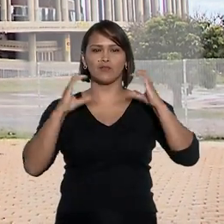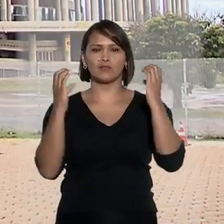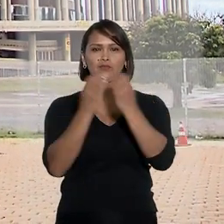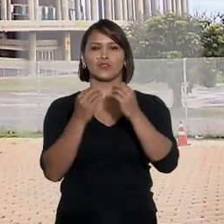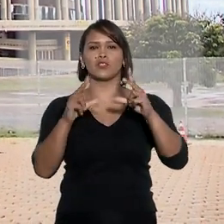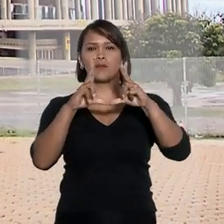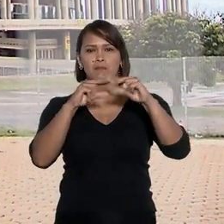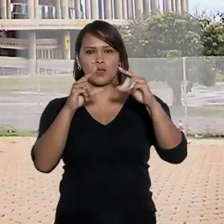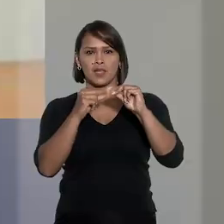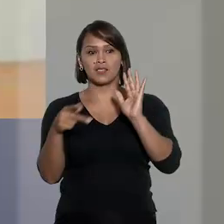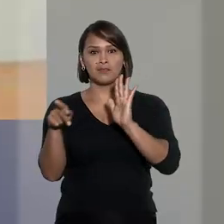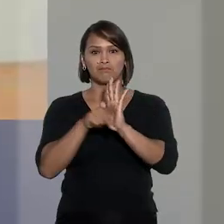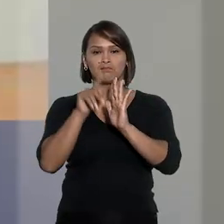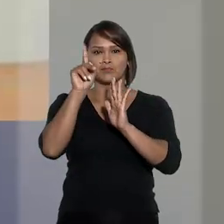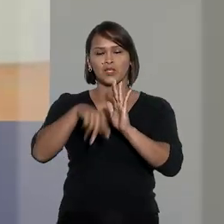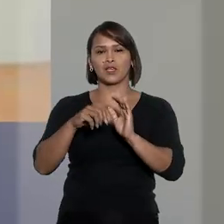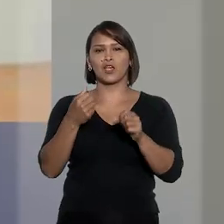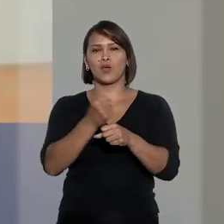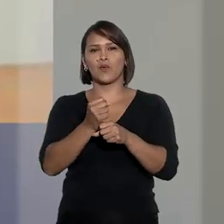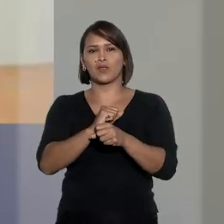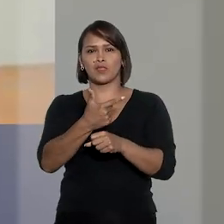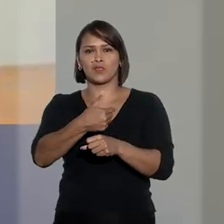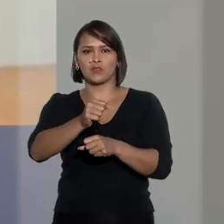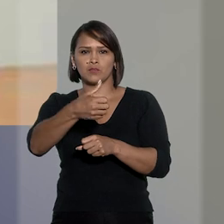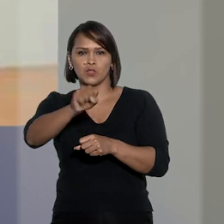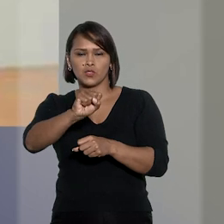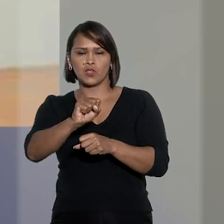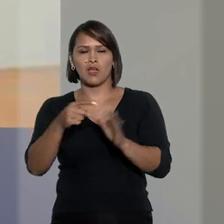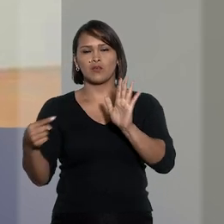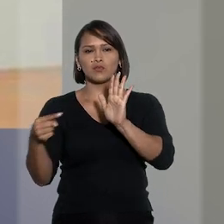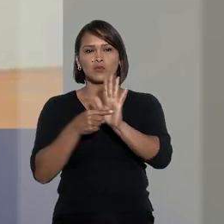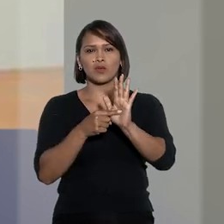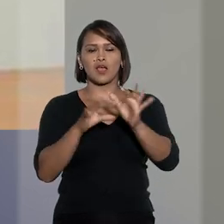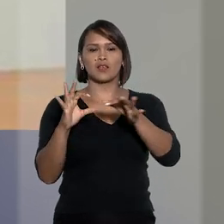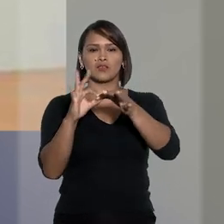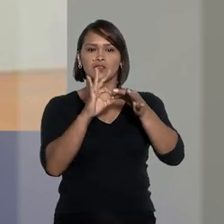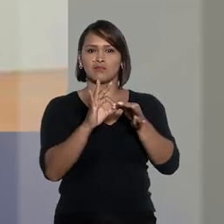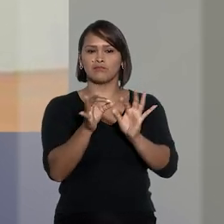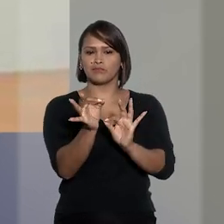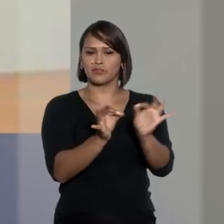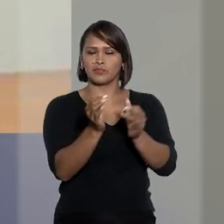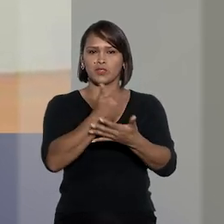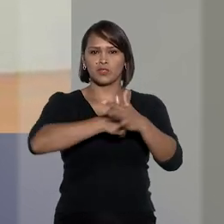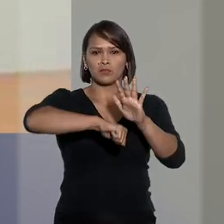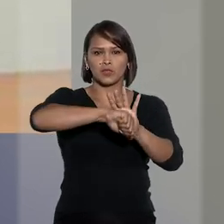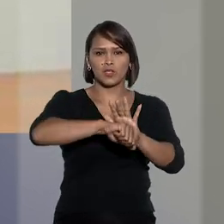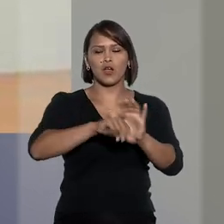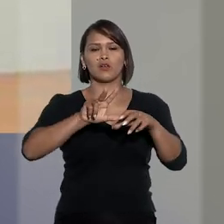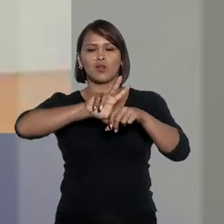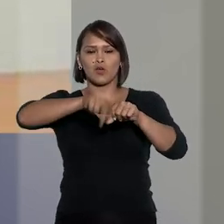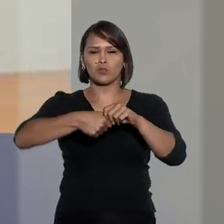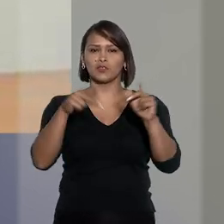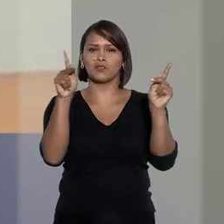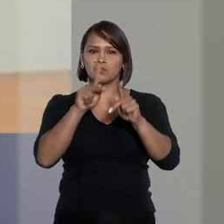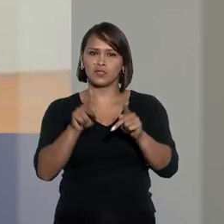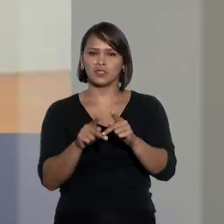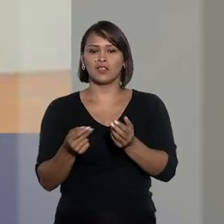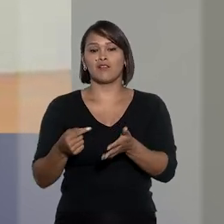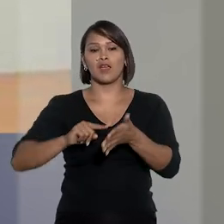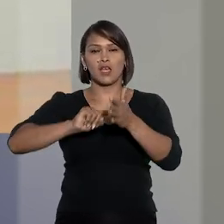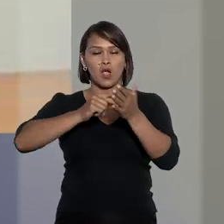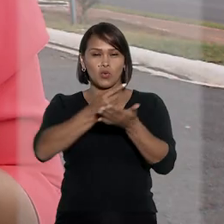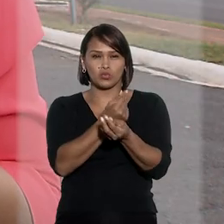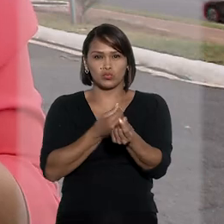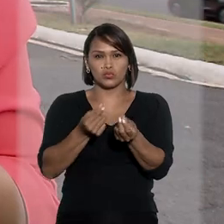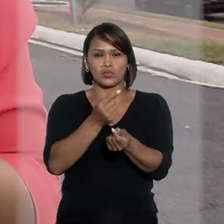Garrincha em Brasília. Em 2018, ele foi denunciado por associação criminosa, corrupção passiva e lavagem